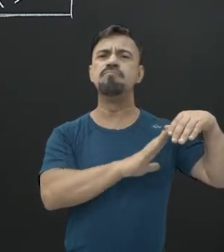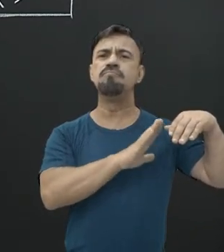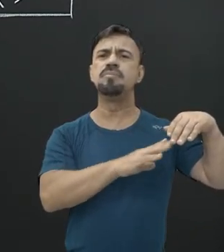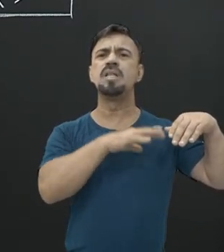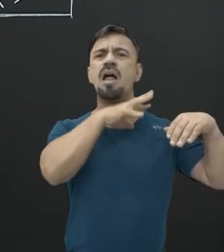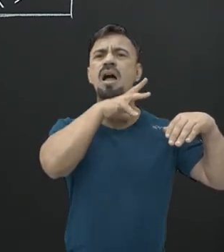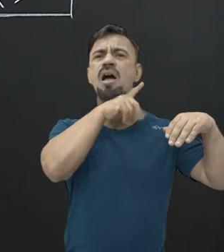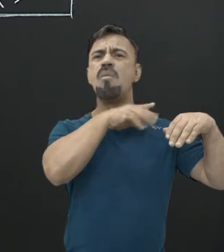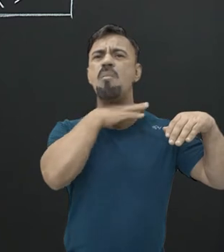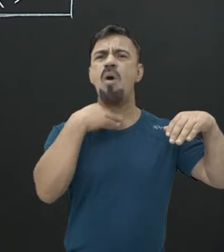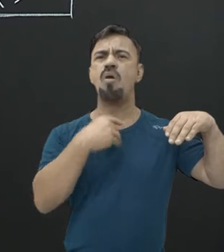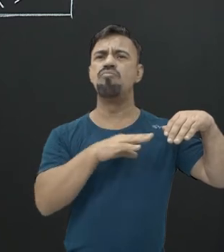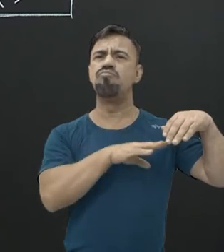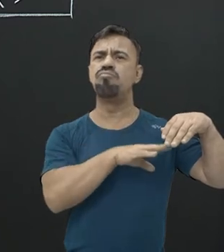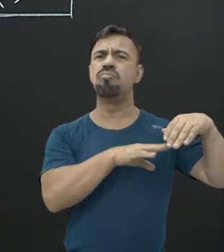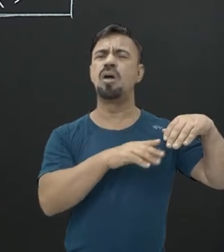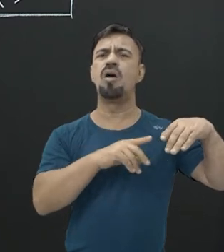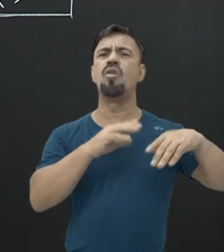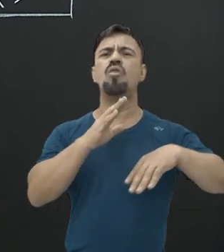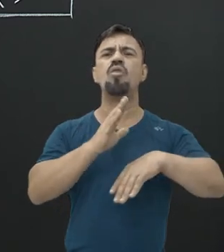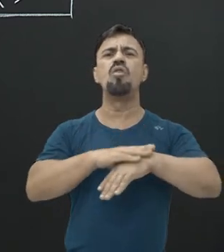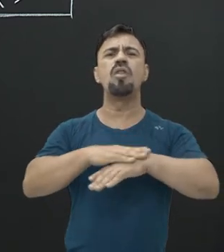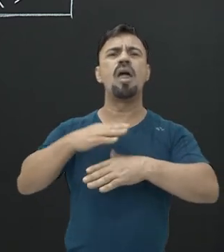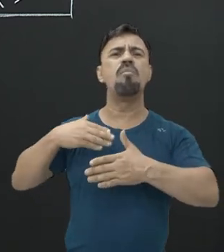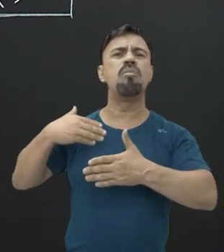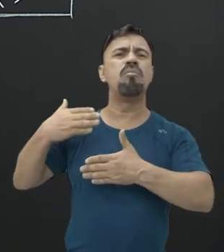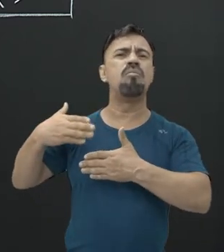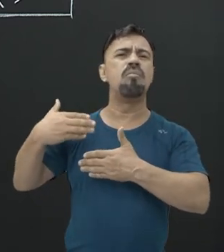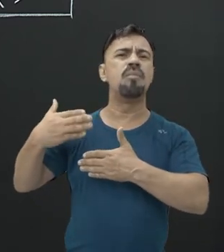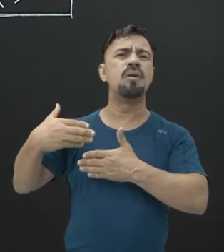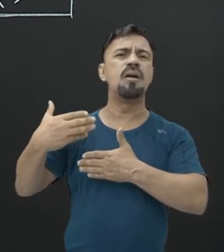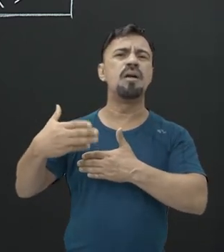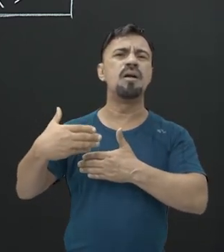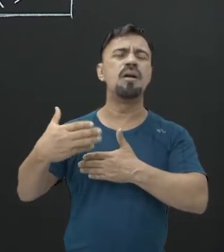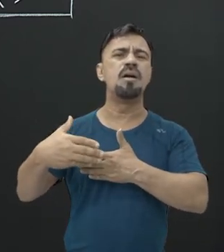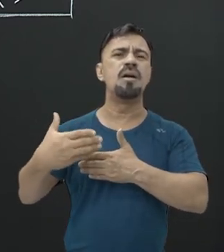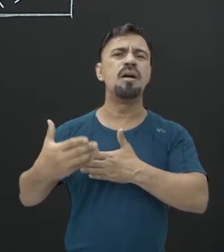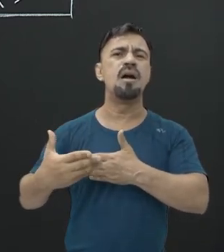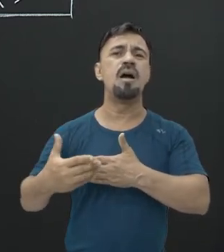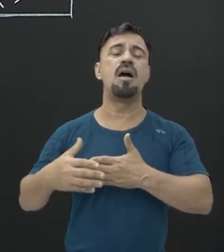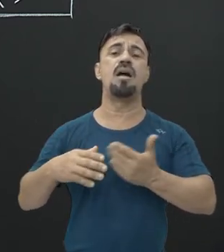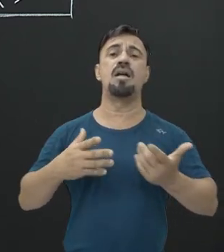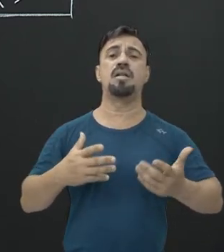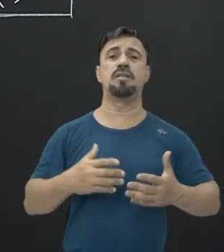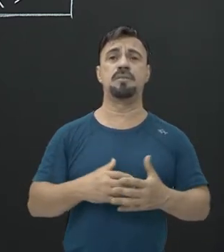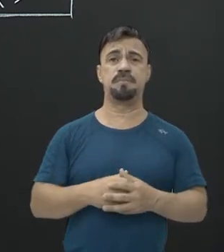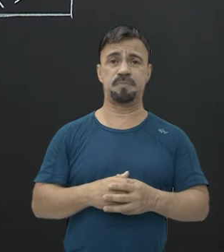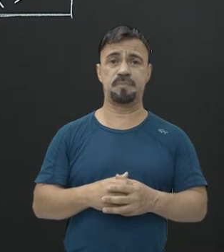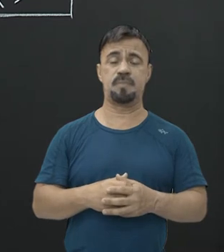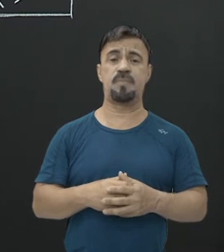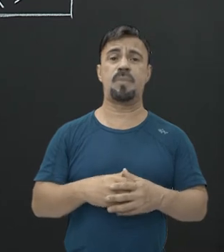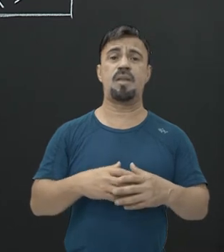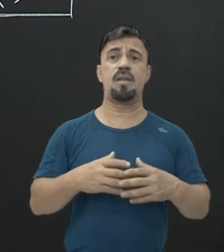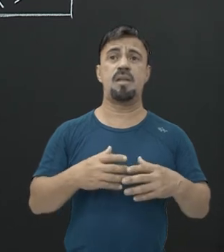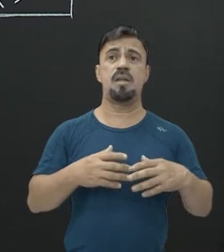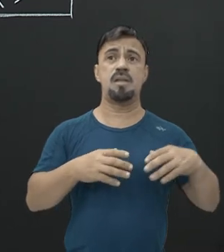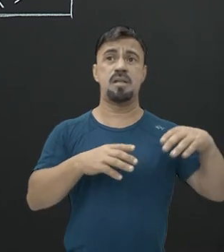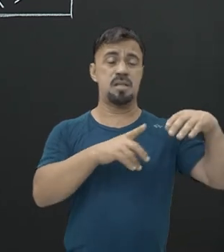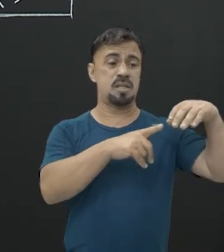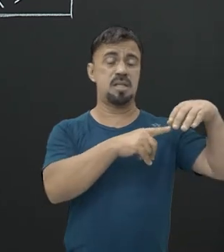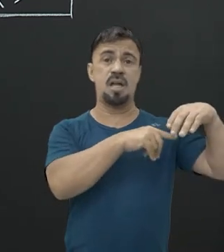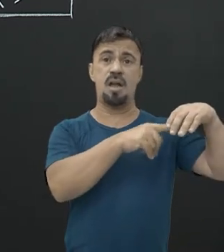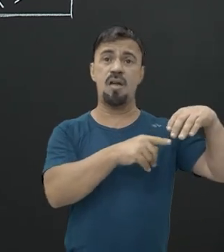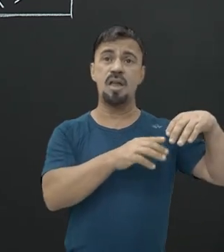aquele ser ali. Com o tempo, com o tempo, camadas de sedimento, pressão maior,